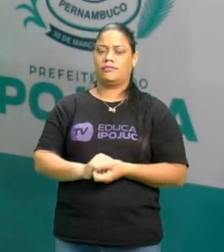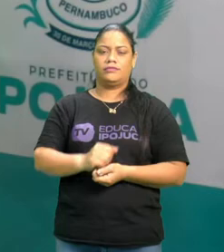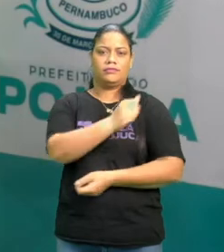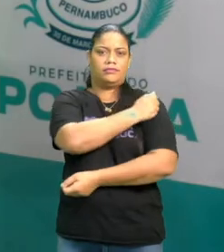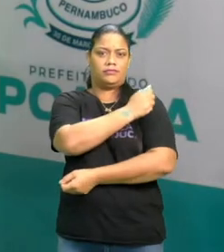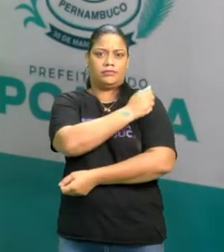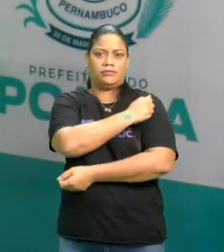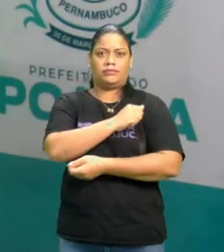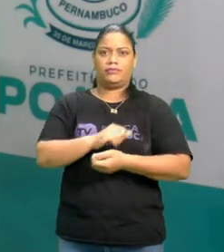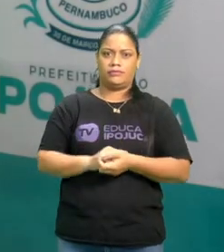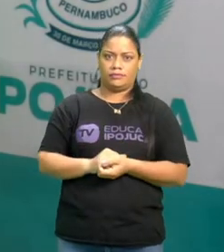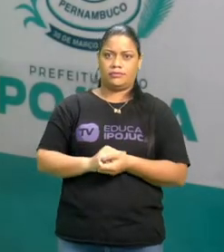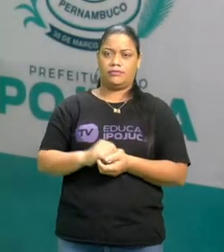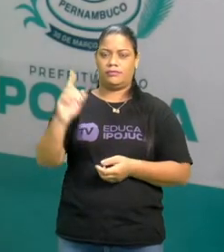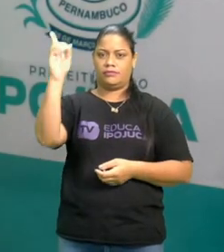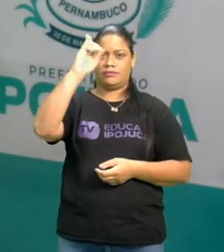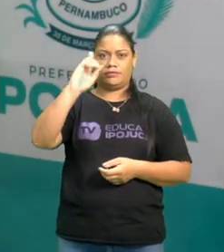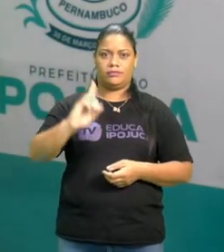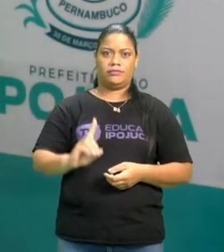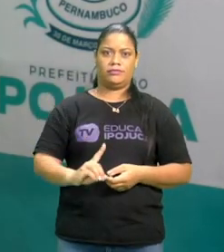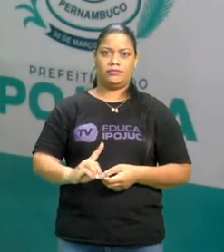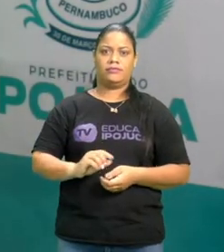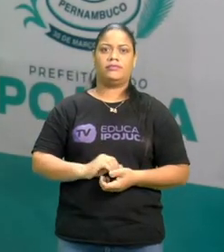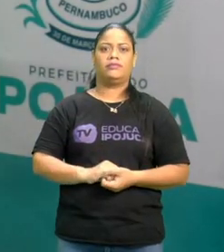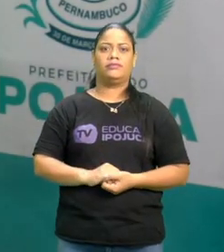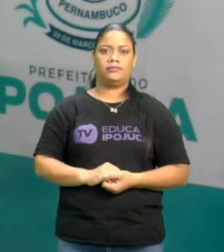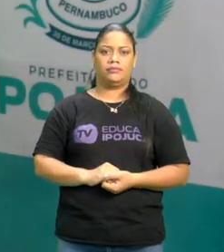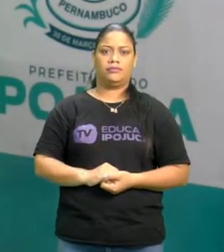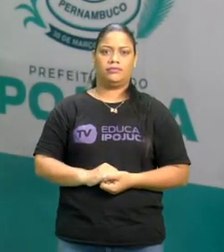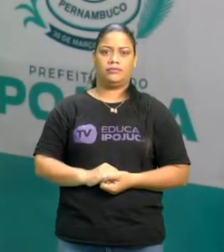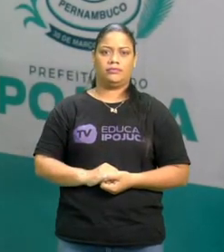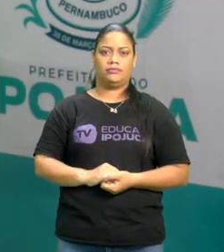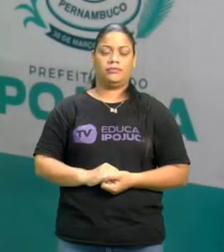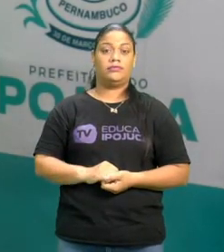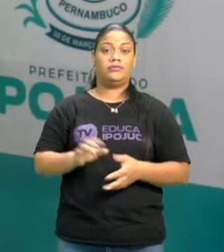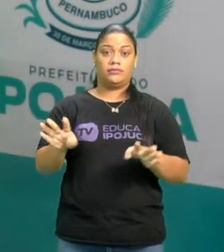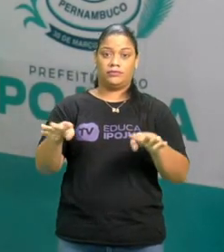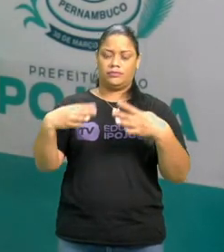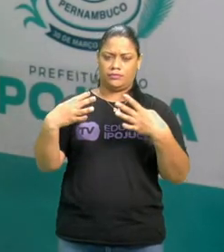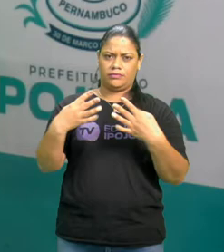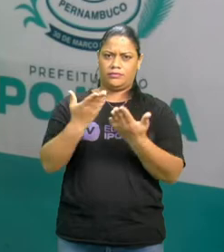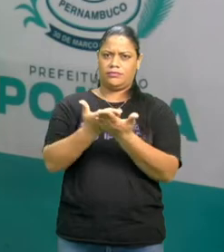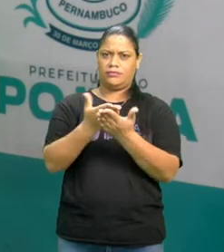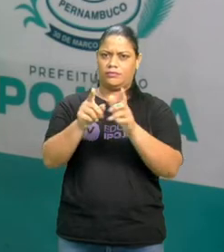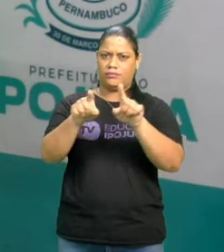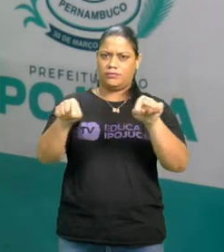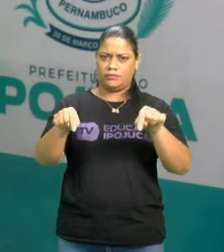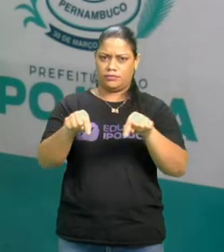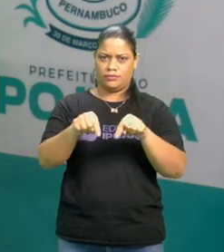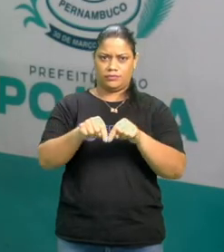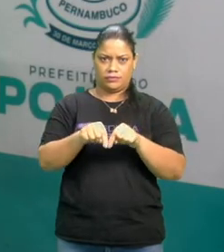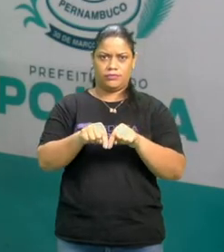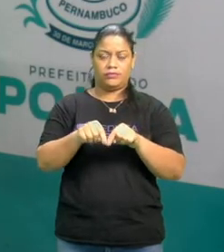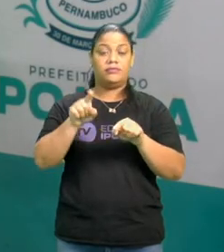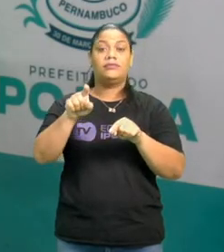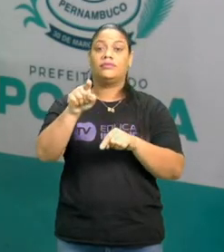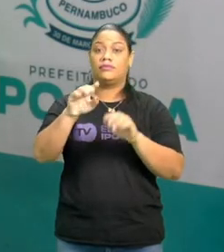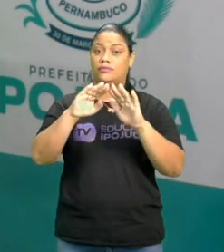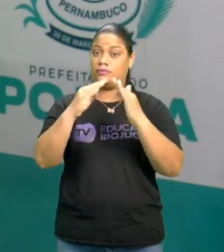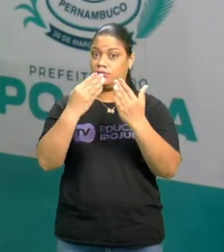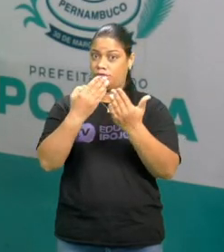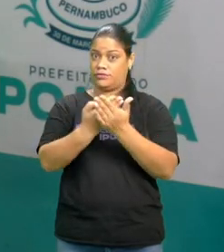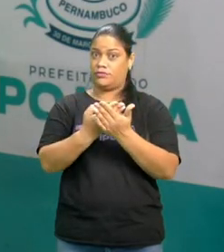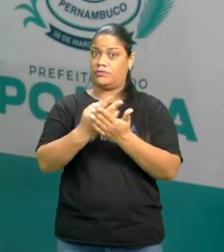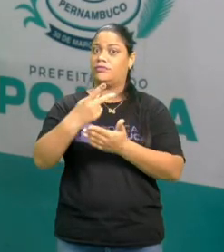alunos e deficiências. Portanto, fique atento na sua sala de aula, fique atento na sua escola,